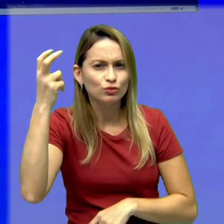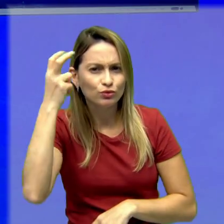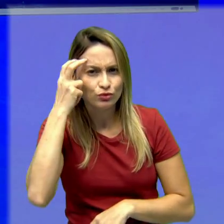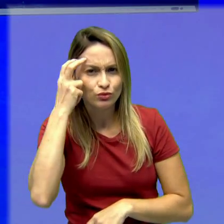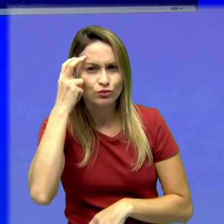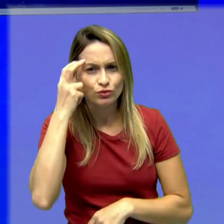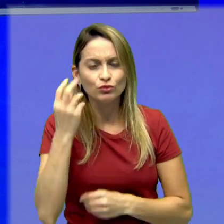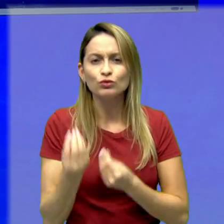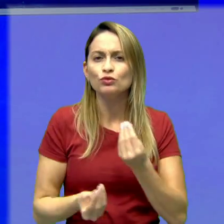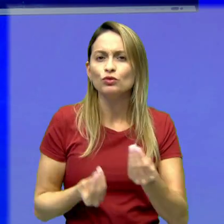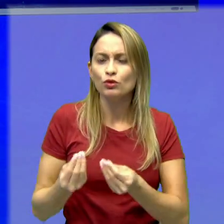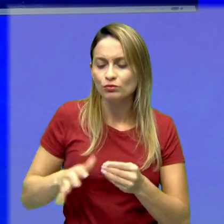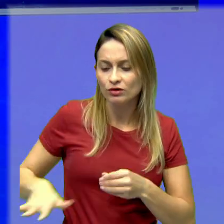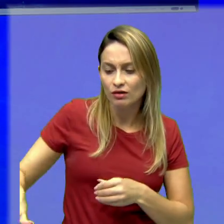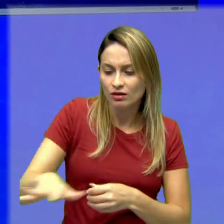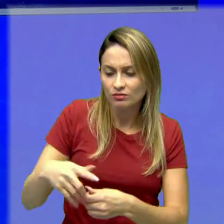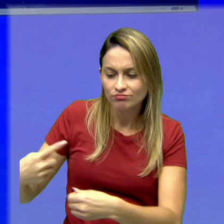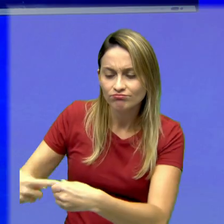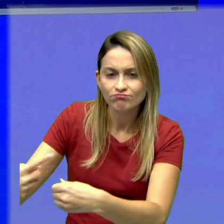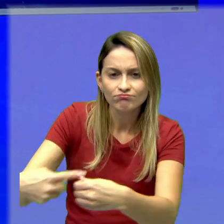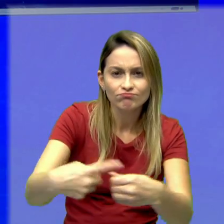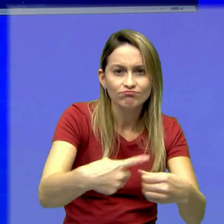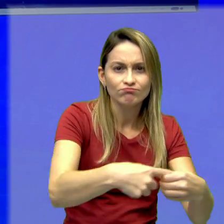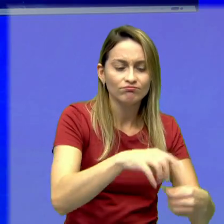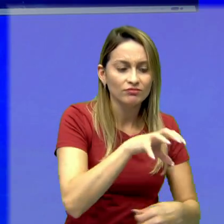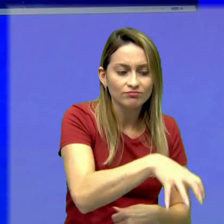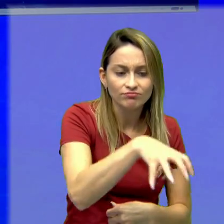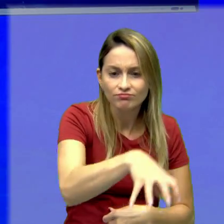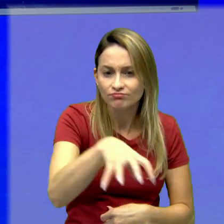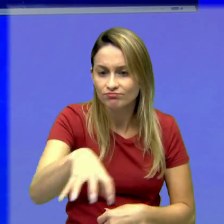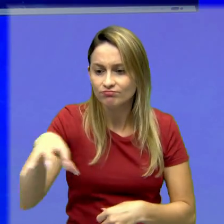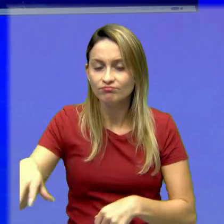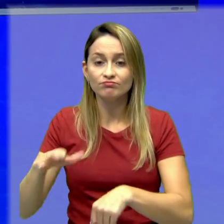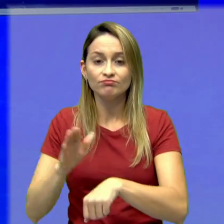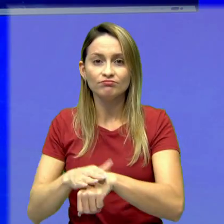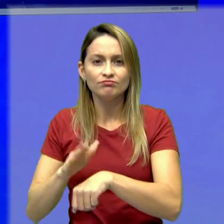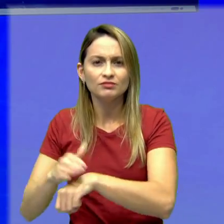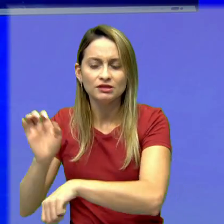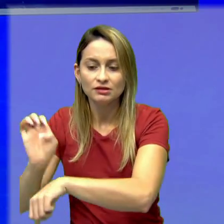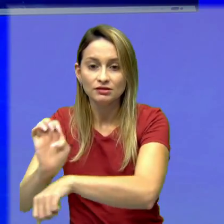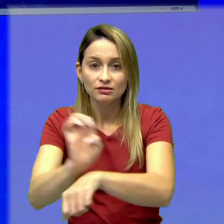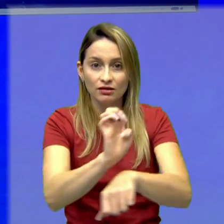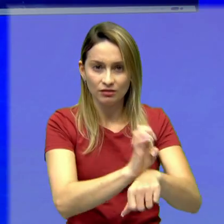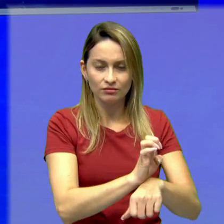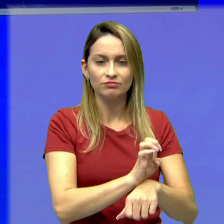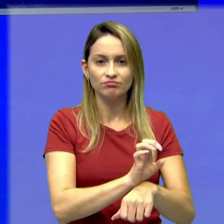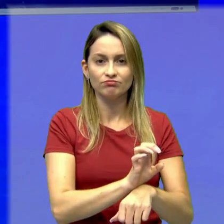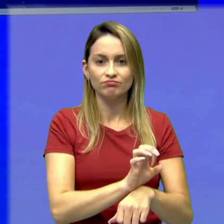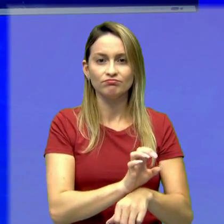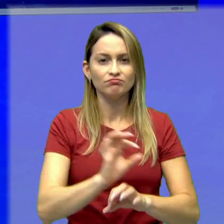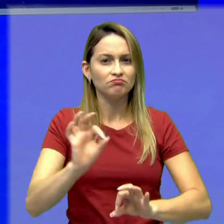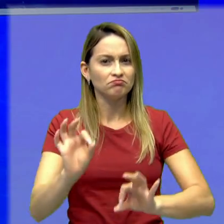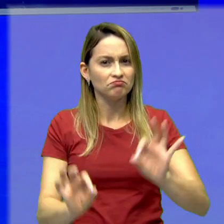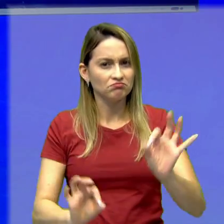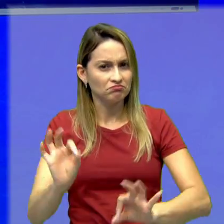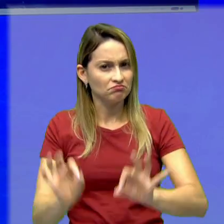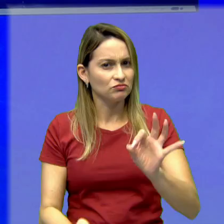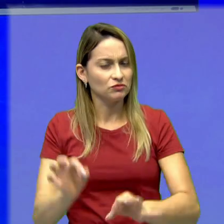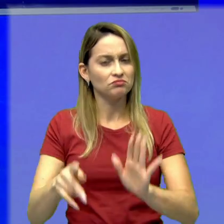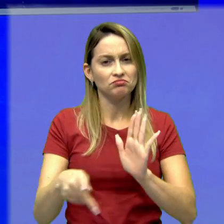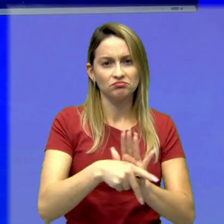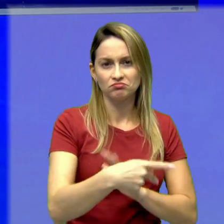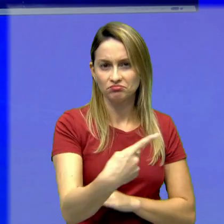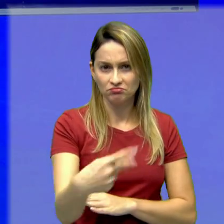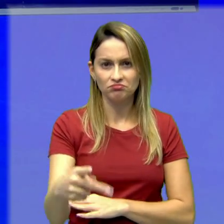cidades e cada cidade dessa tinha um Estado juridicamente autônomo, independente,